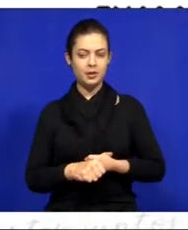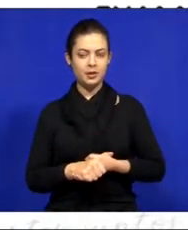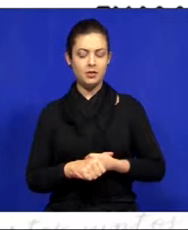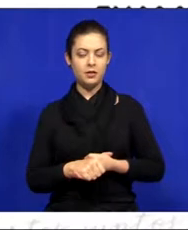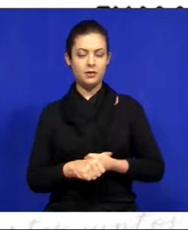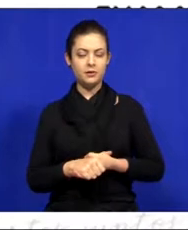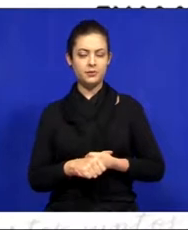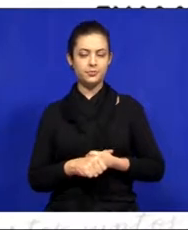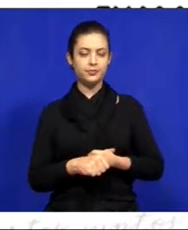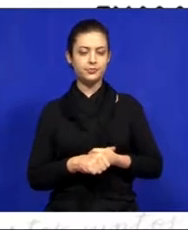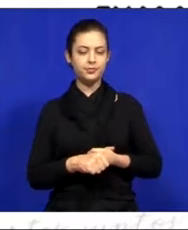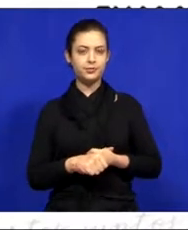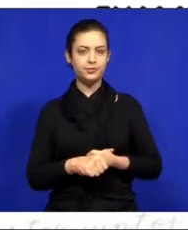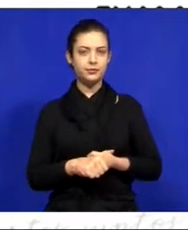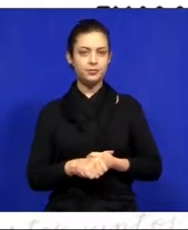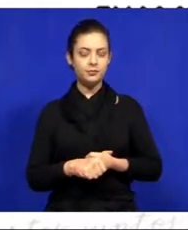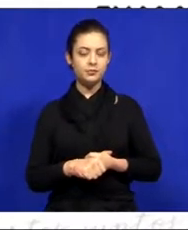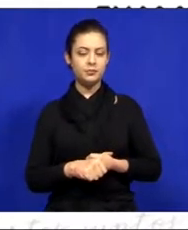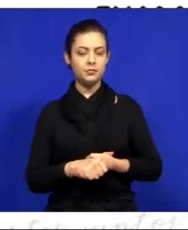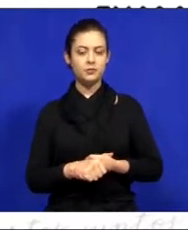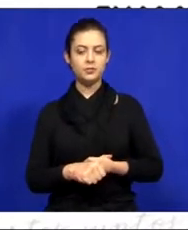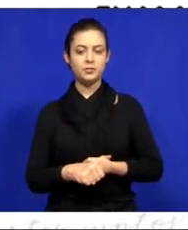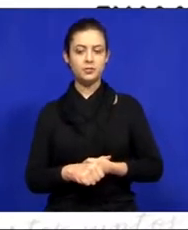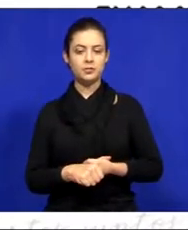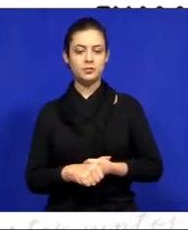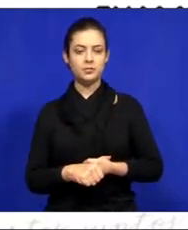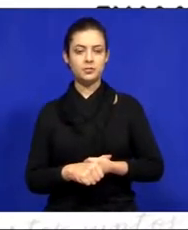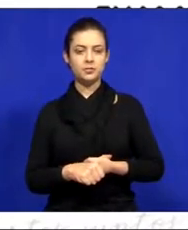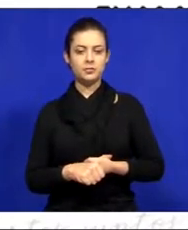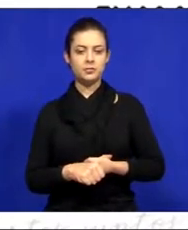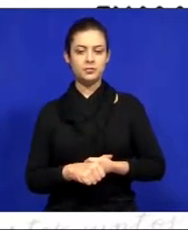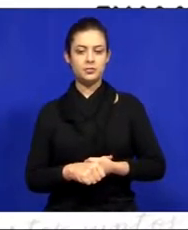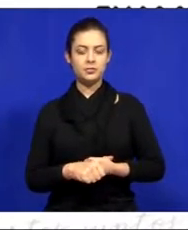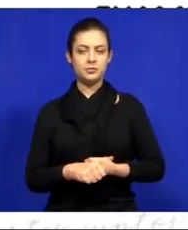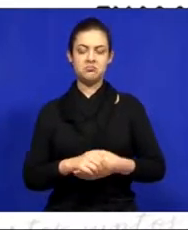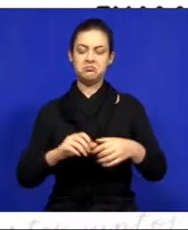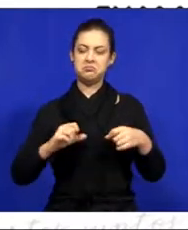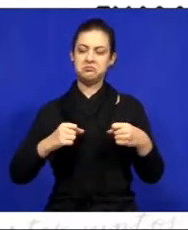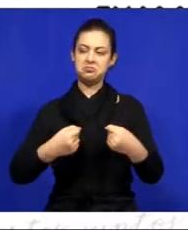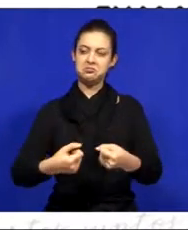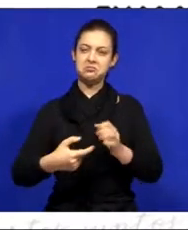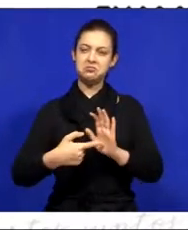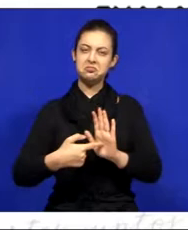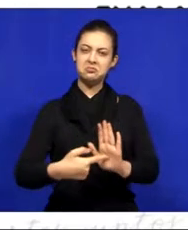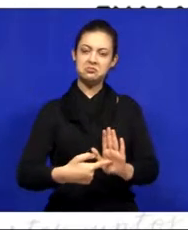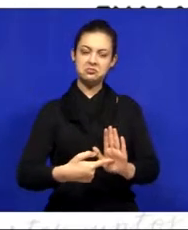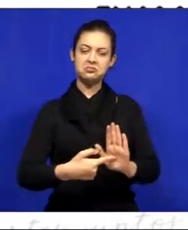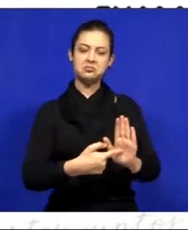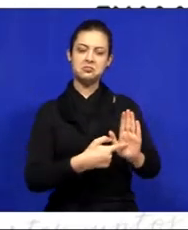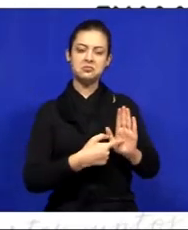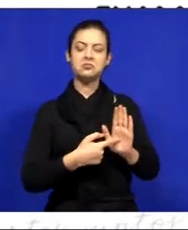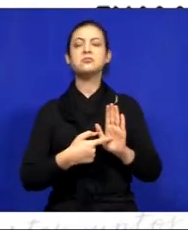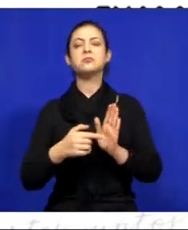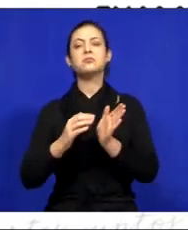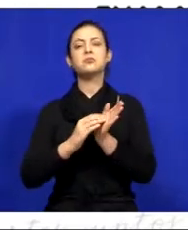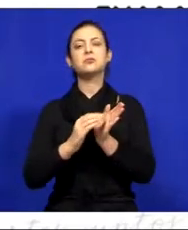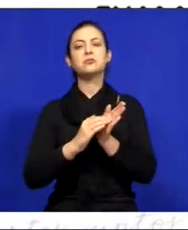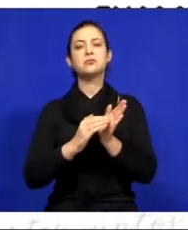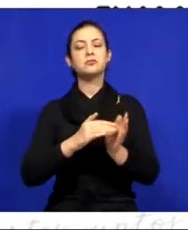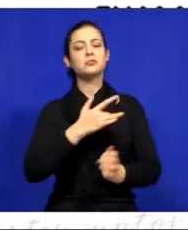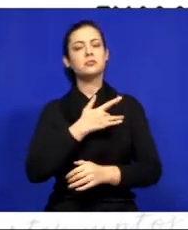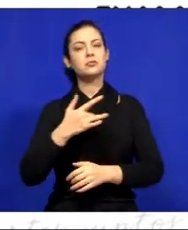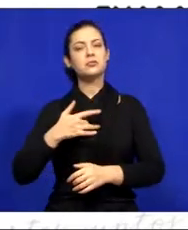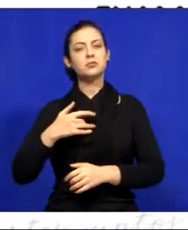demonstrando um empenho muito grande através da Secretária de